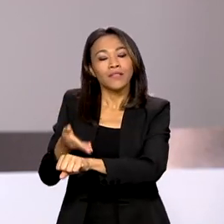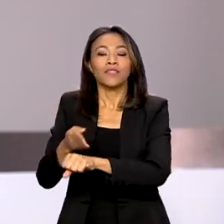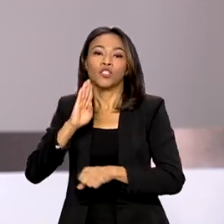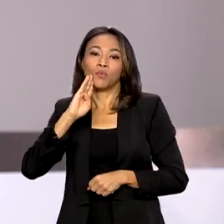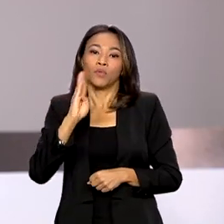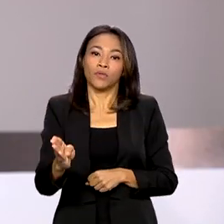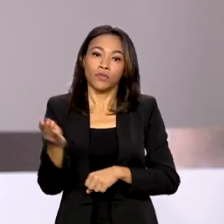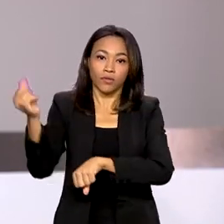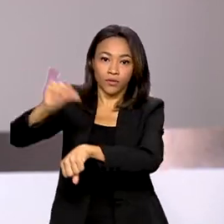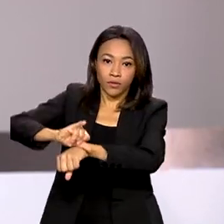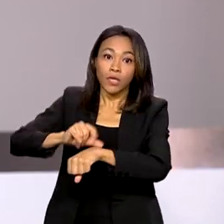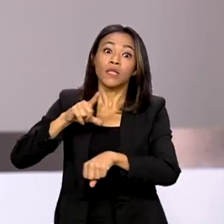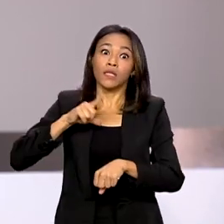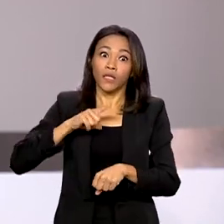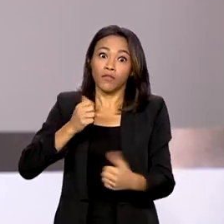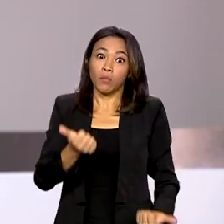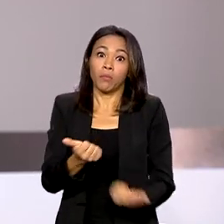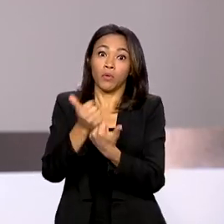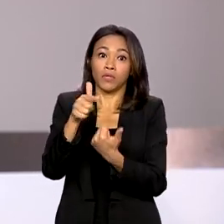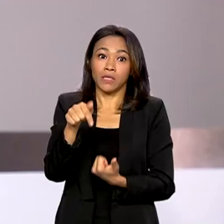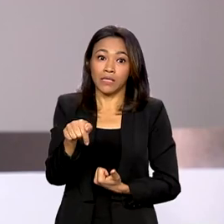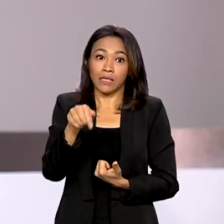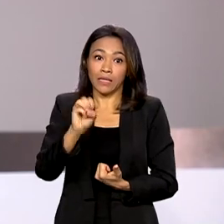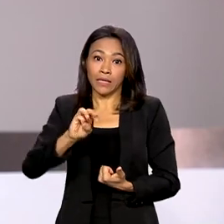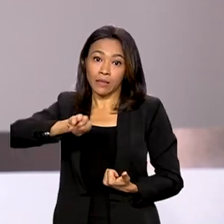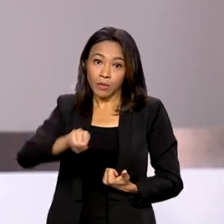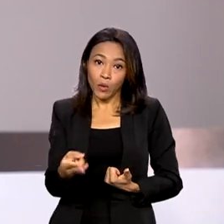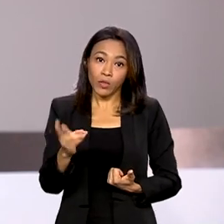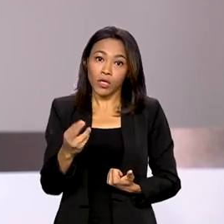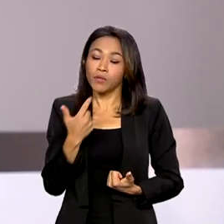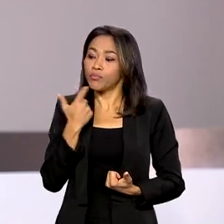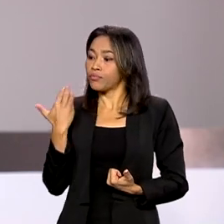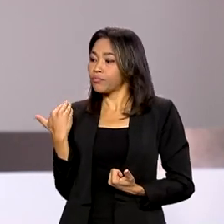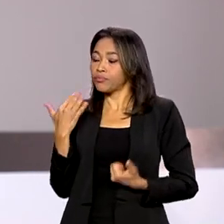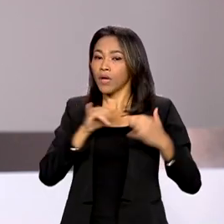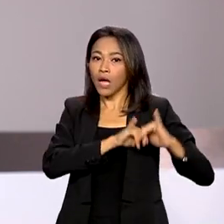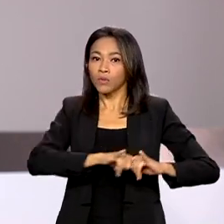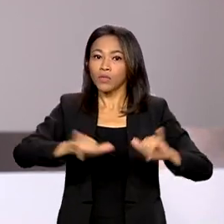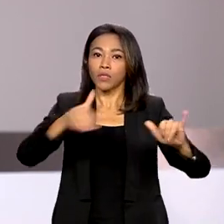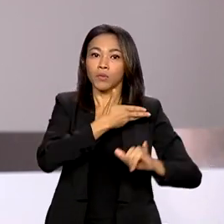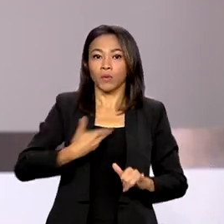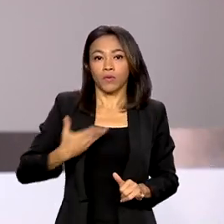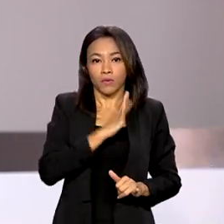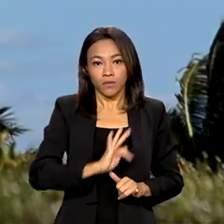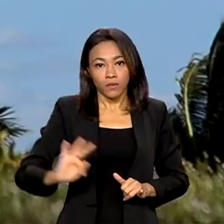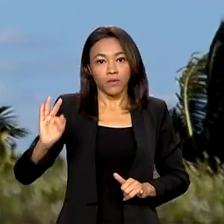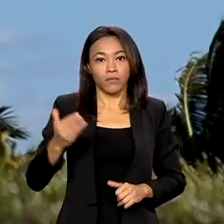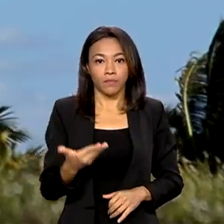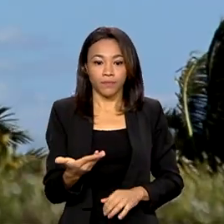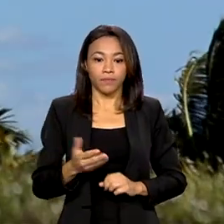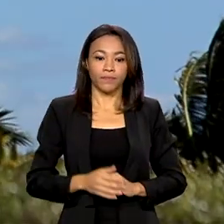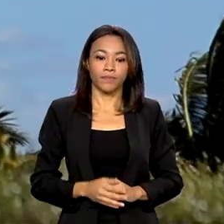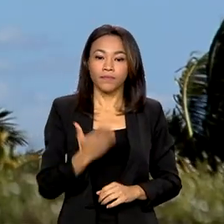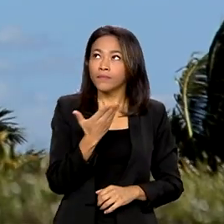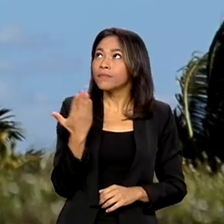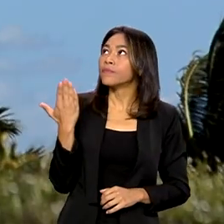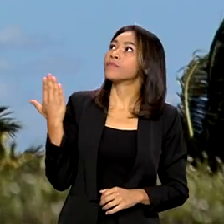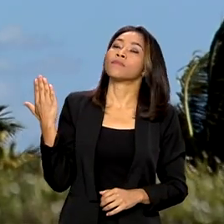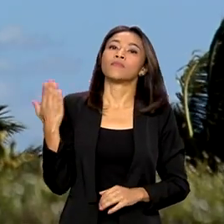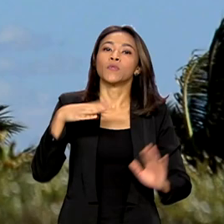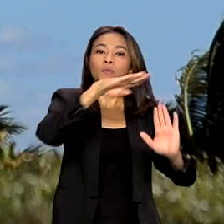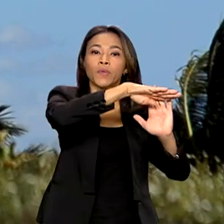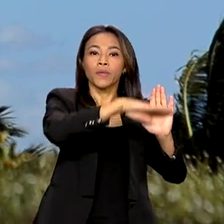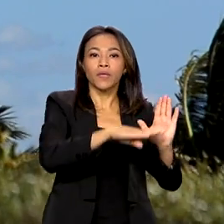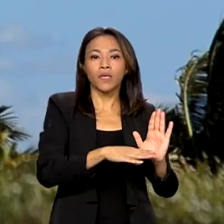70 milhões de dólares em investimentos recém-anunciados pelo governo federal. O programa de